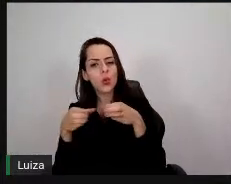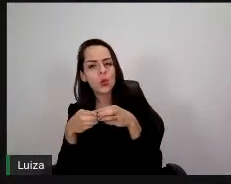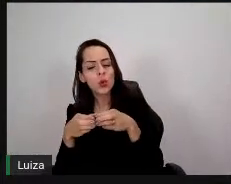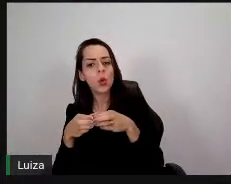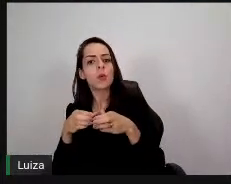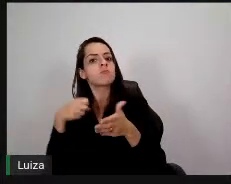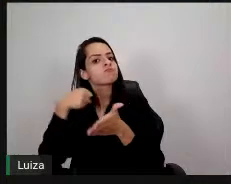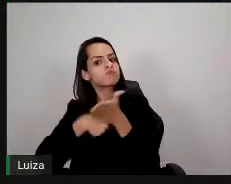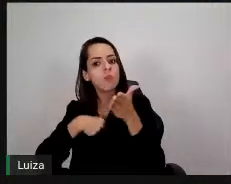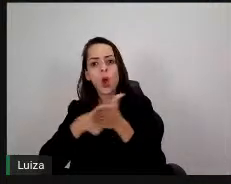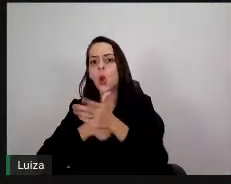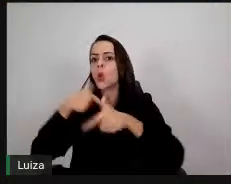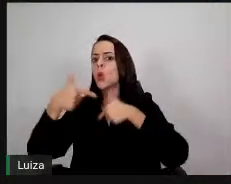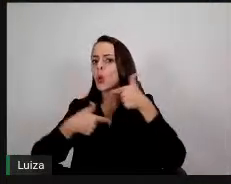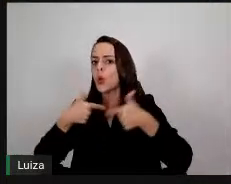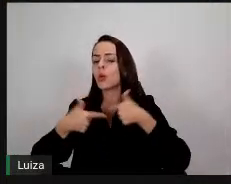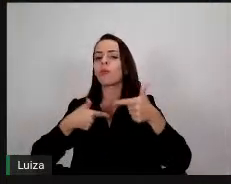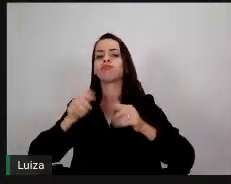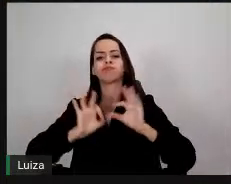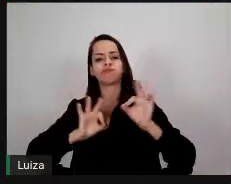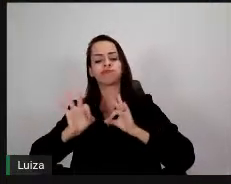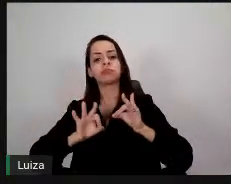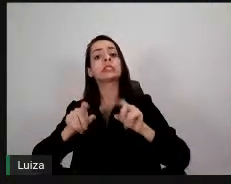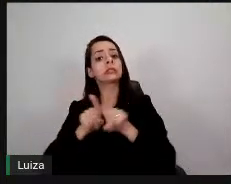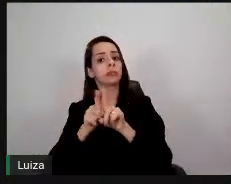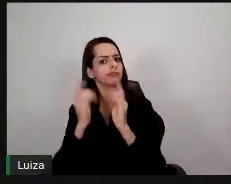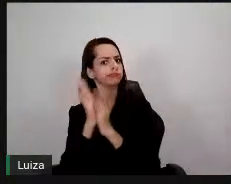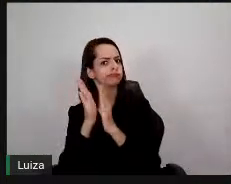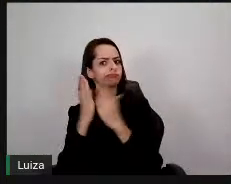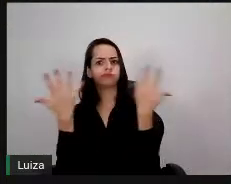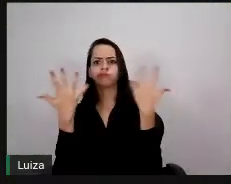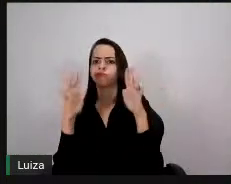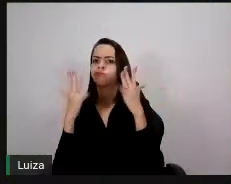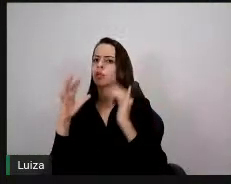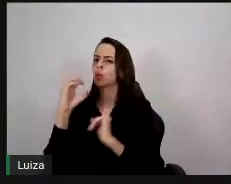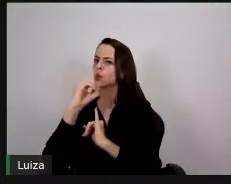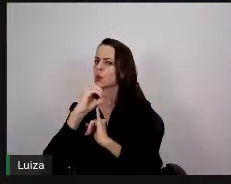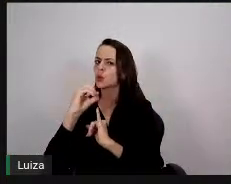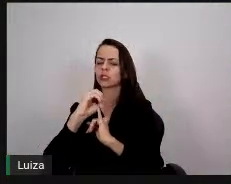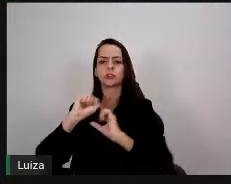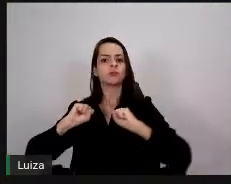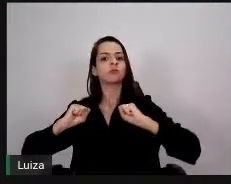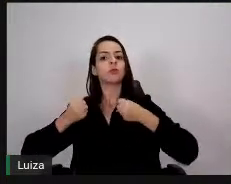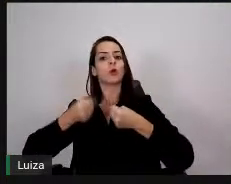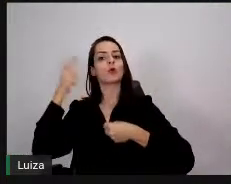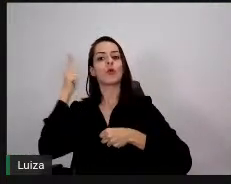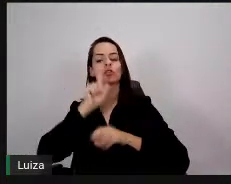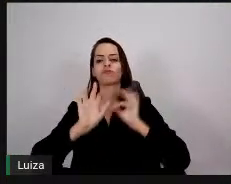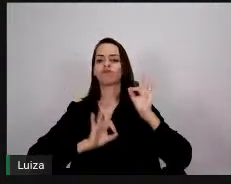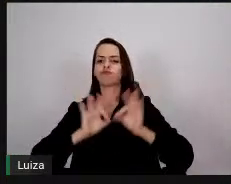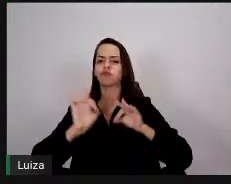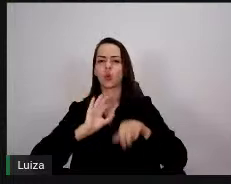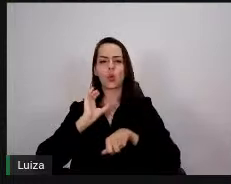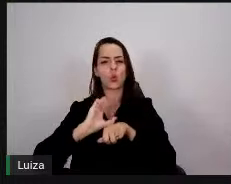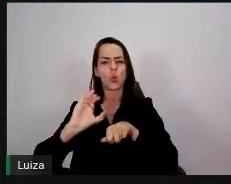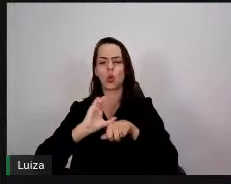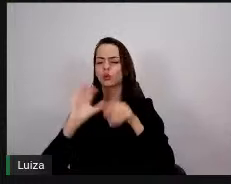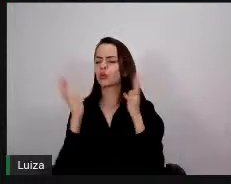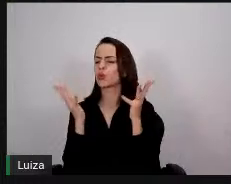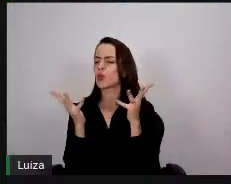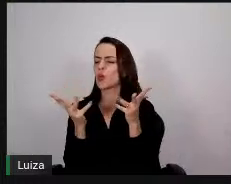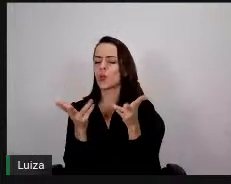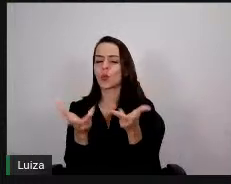e parabenizar o Instituto Federal do Norte de Minas Gerais por ter lutado tanto para trazer essa formação de tamanha qualidade